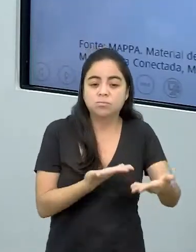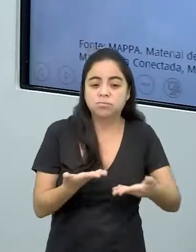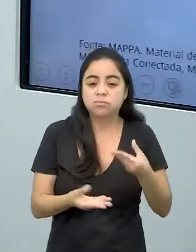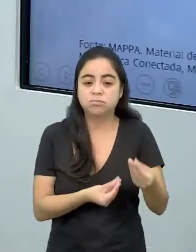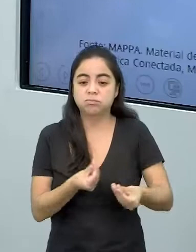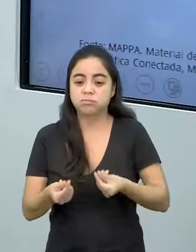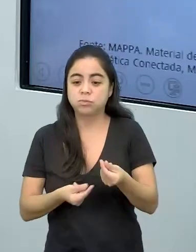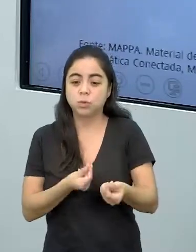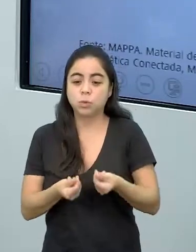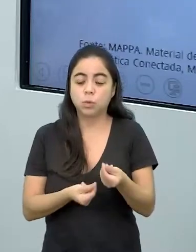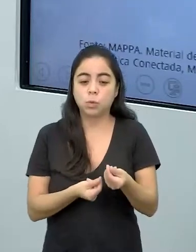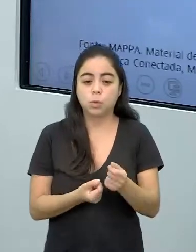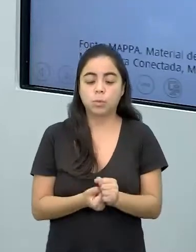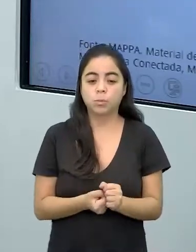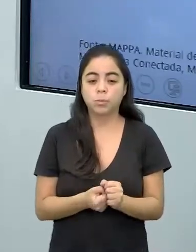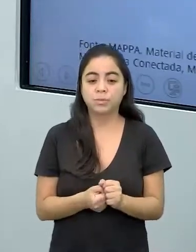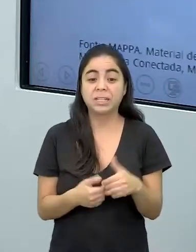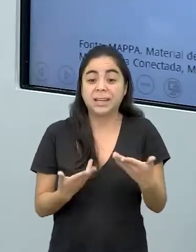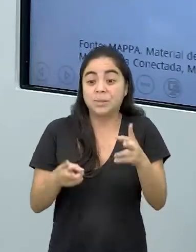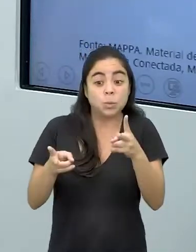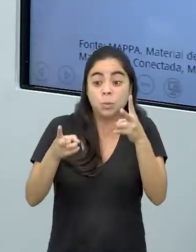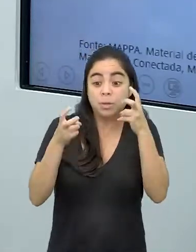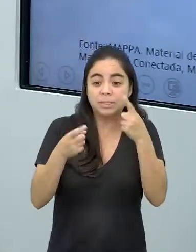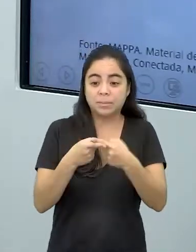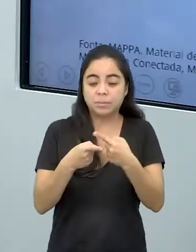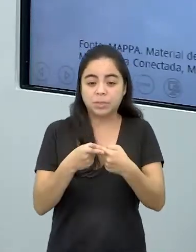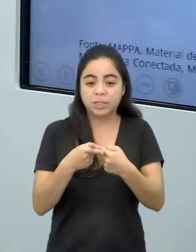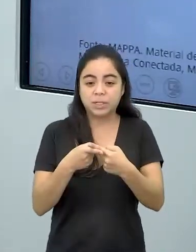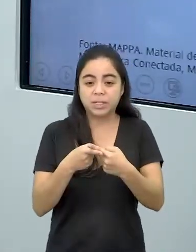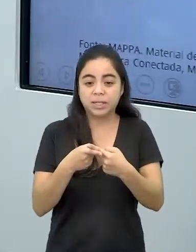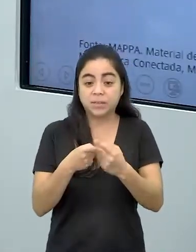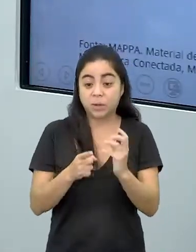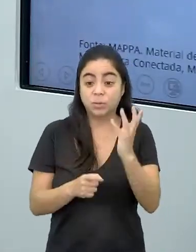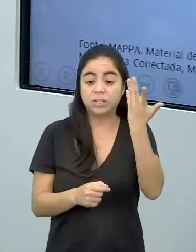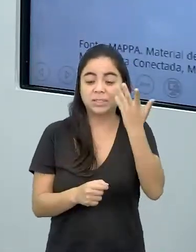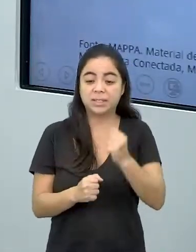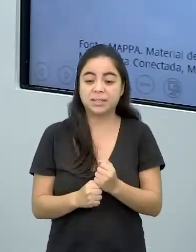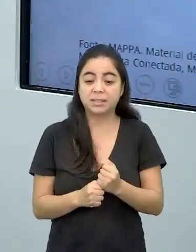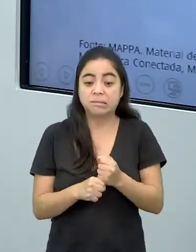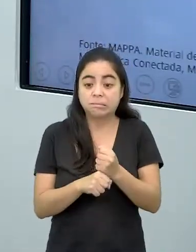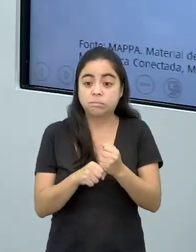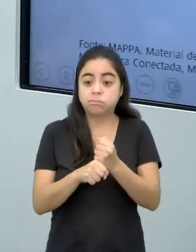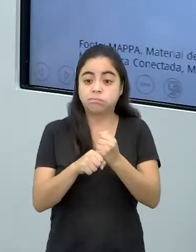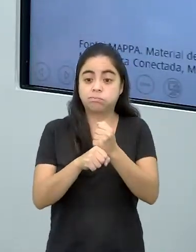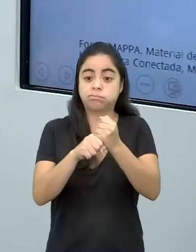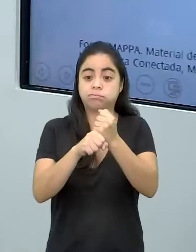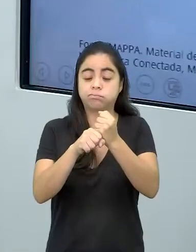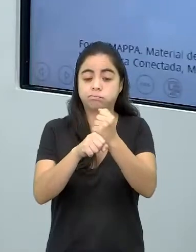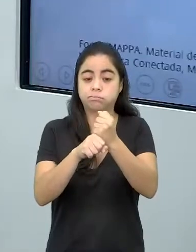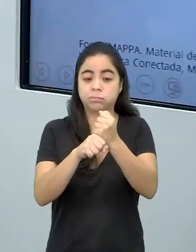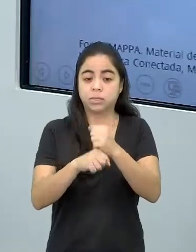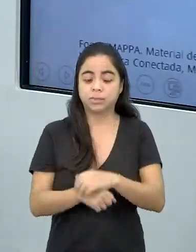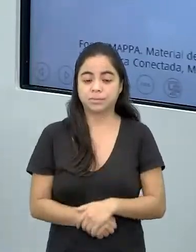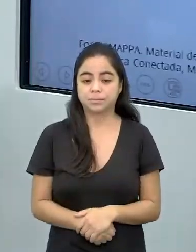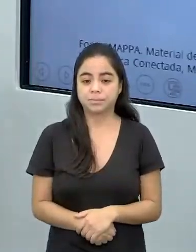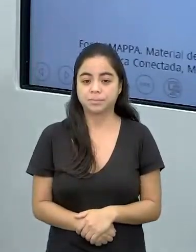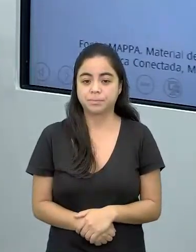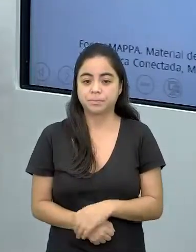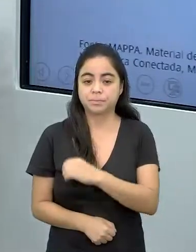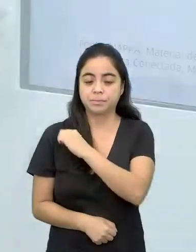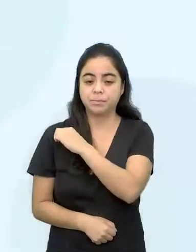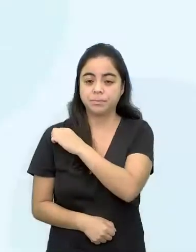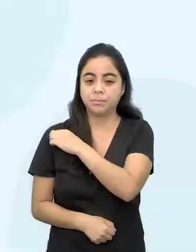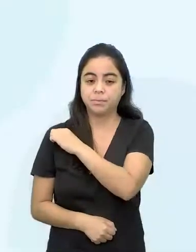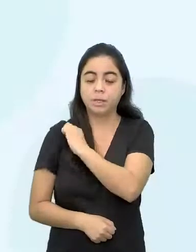acontece sem a gente perceber? Porque ela vai acontecer e vai mexer aí no nosso orçamento de forma imprevisível. Então vamos lá,